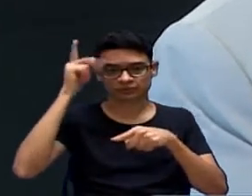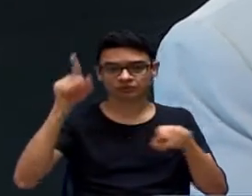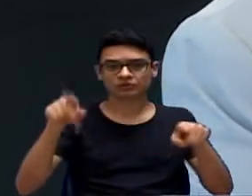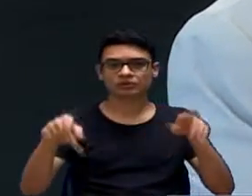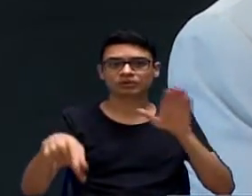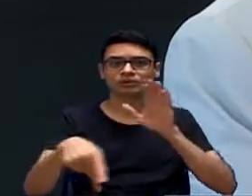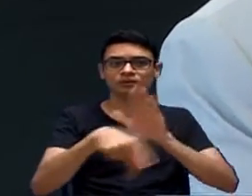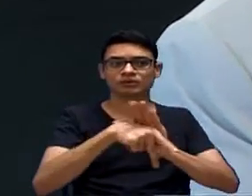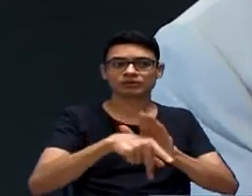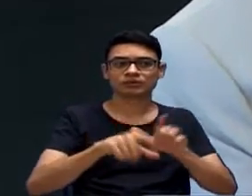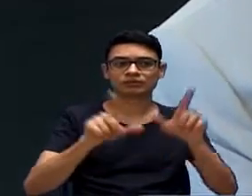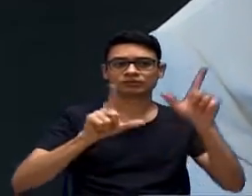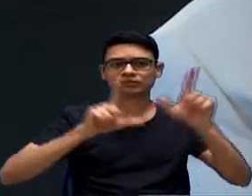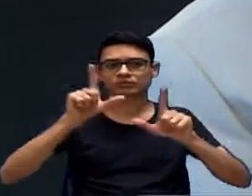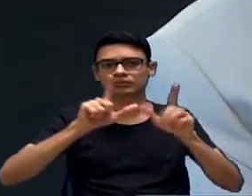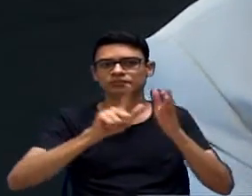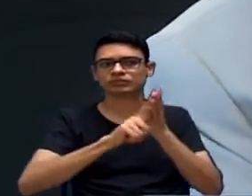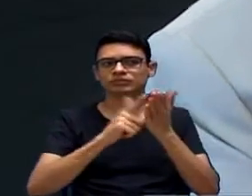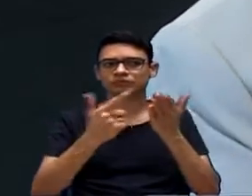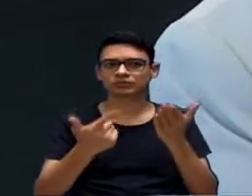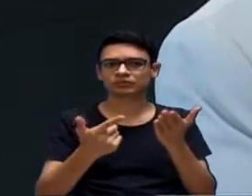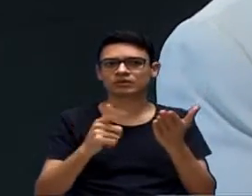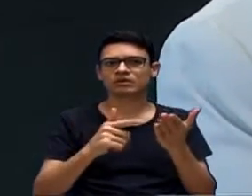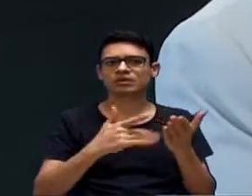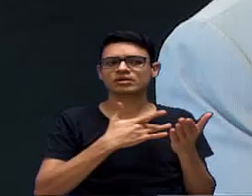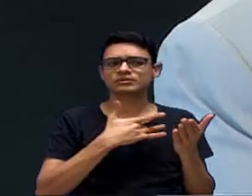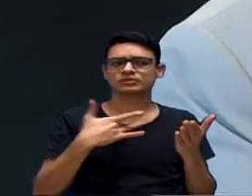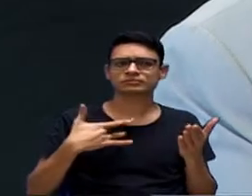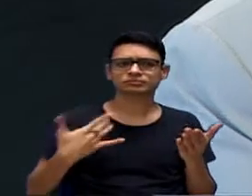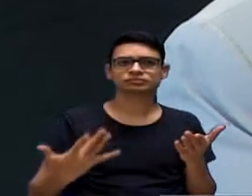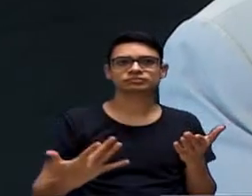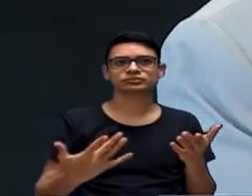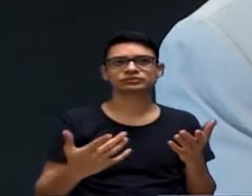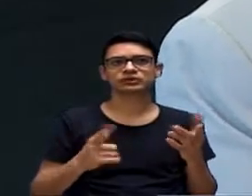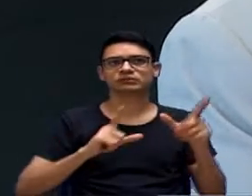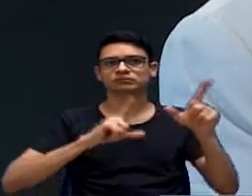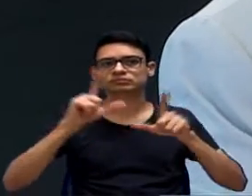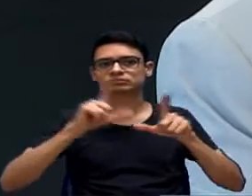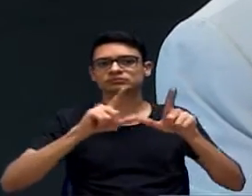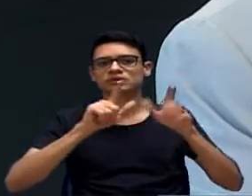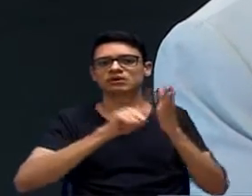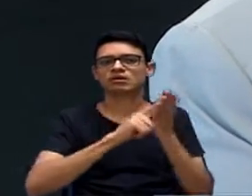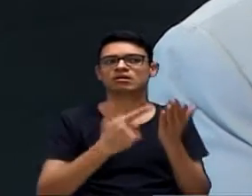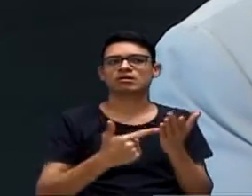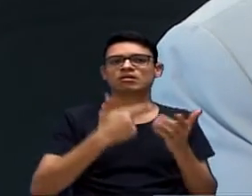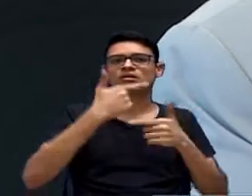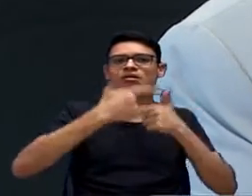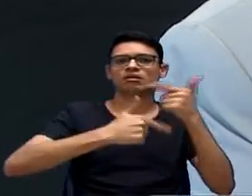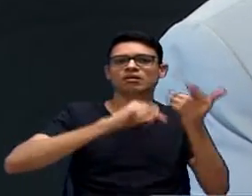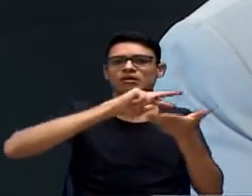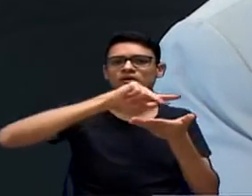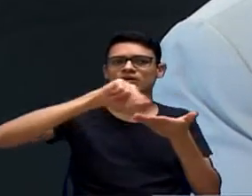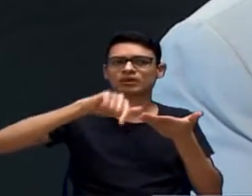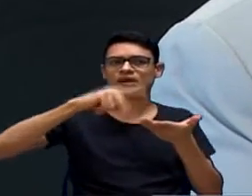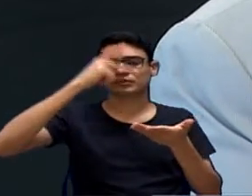motoristas, o pessoal da saúde, os professores, os profissionais da educação como um todo,